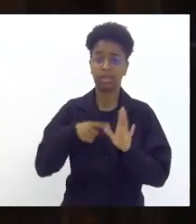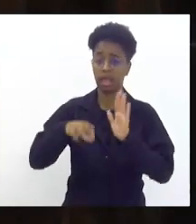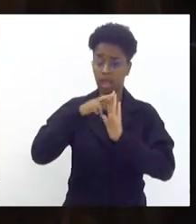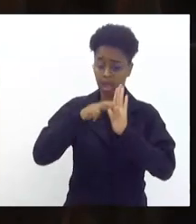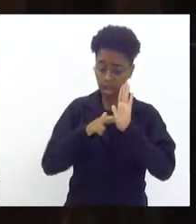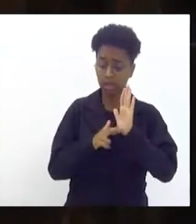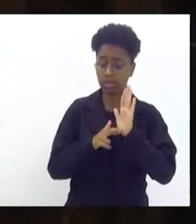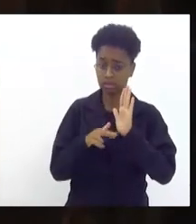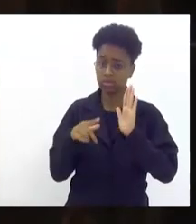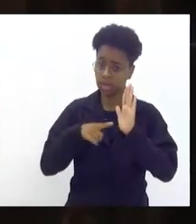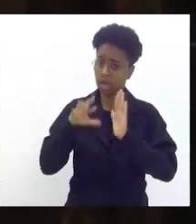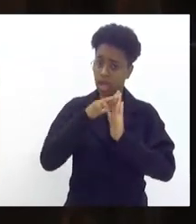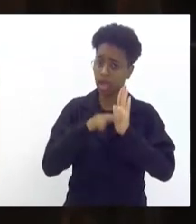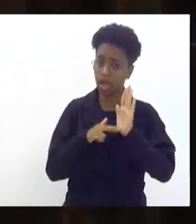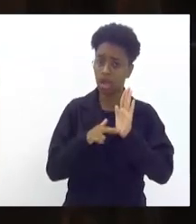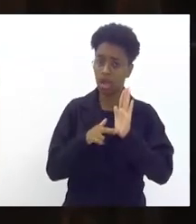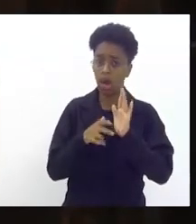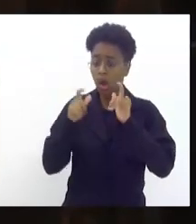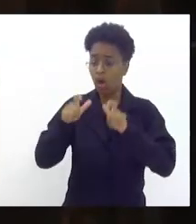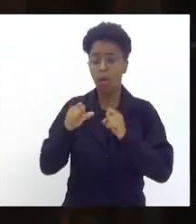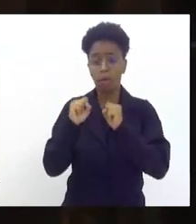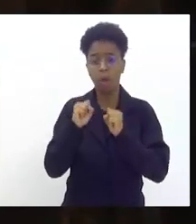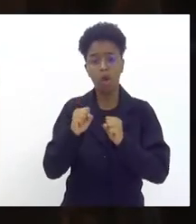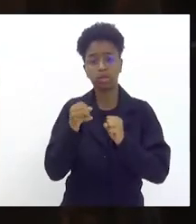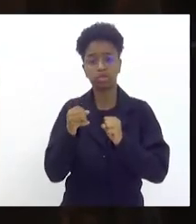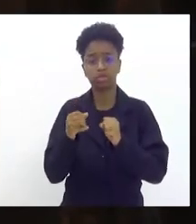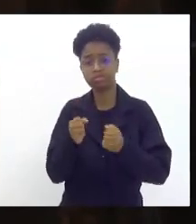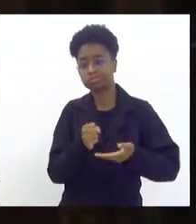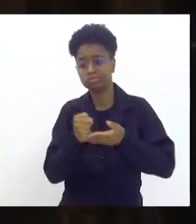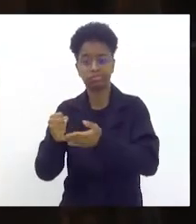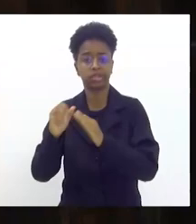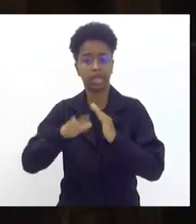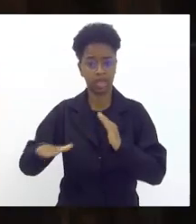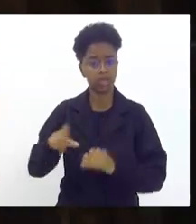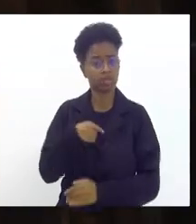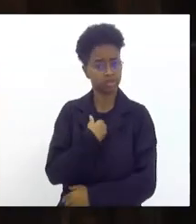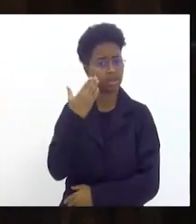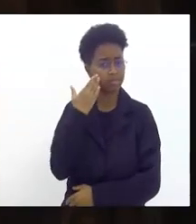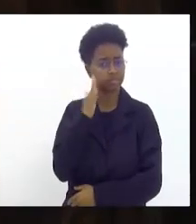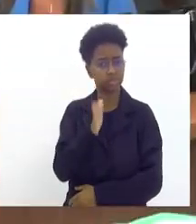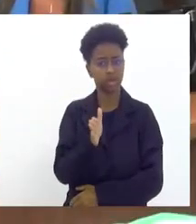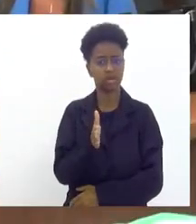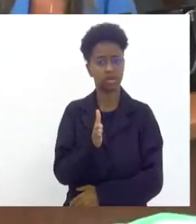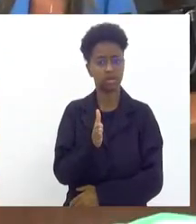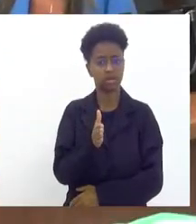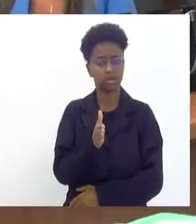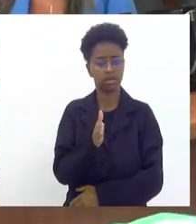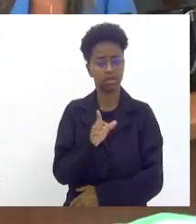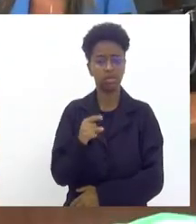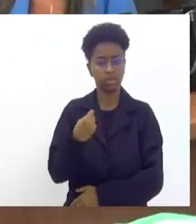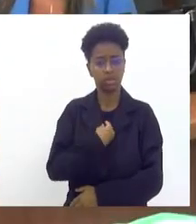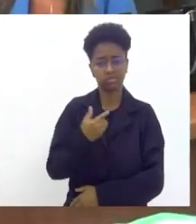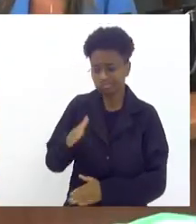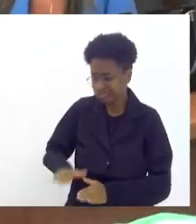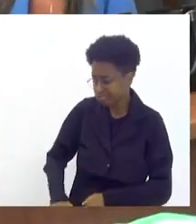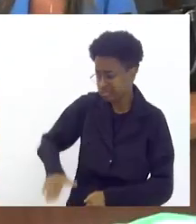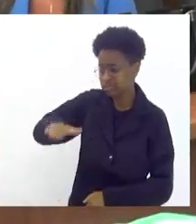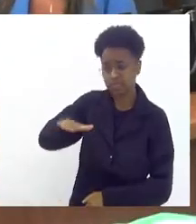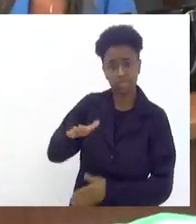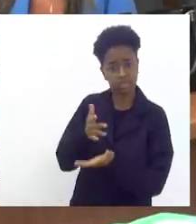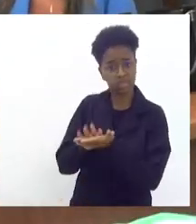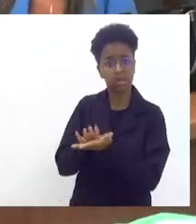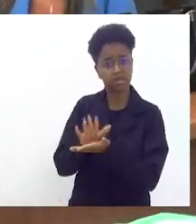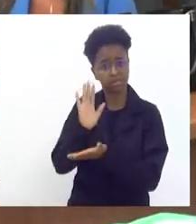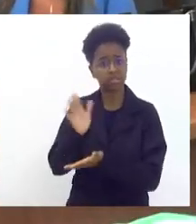nós temos um regulamento aonde podemos colocar as crianças nós sabemos nós estamos envolvidos nós somos na SEMA e no Samba estamos envolvidos no Samba